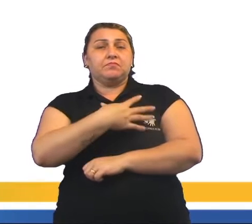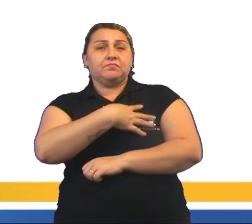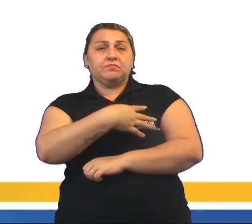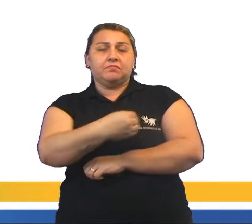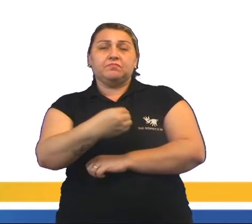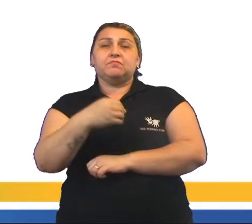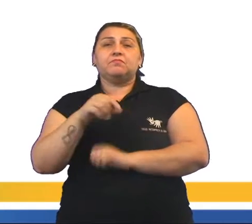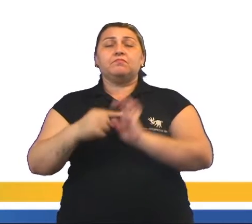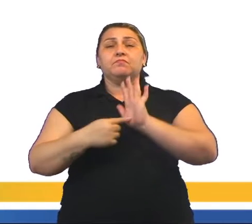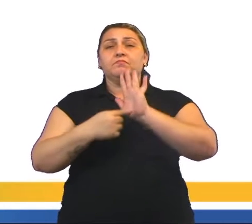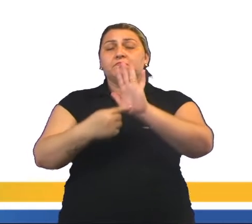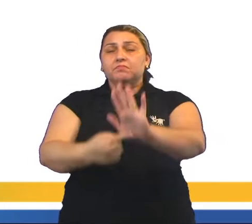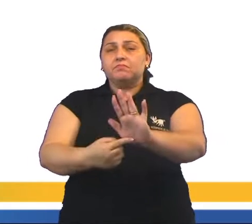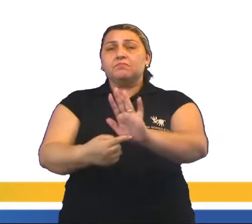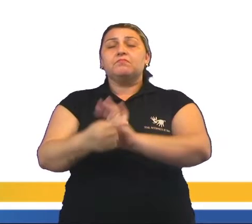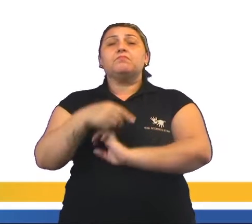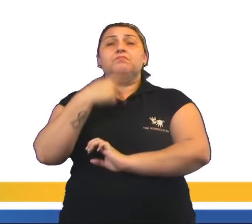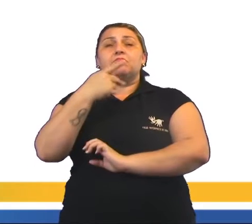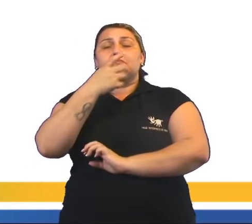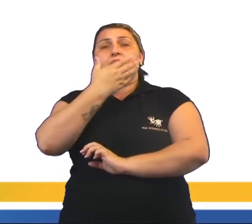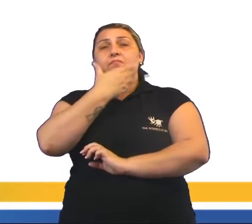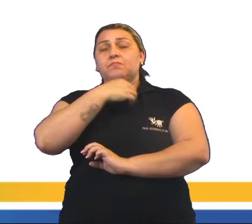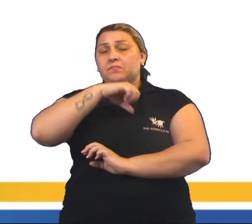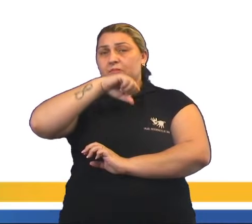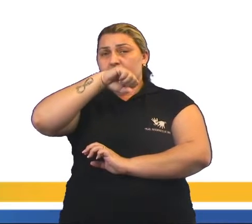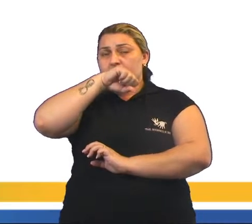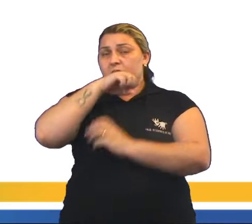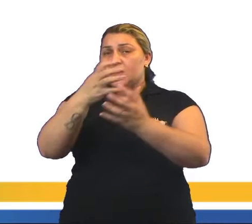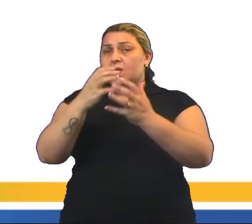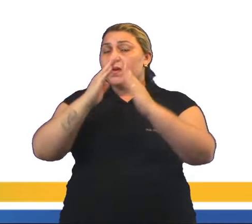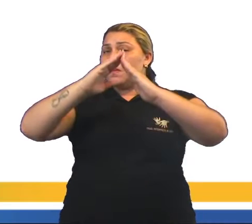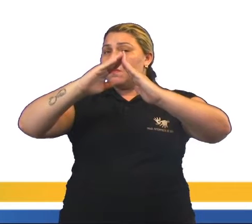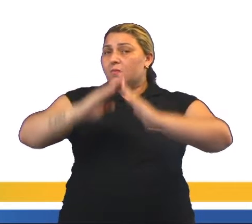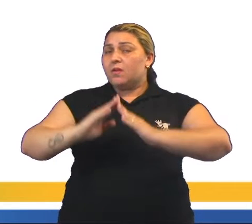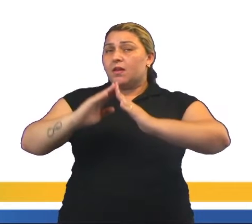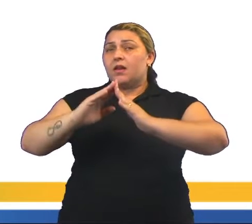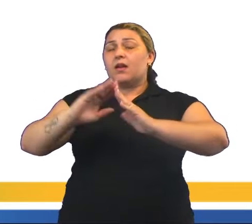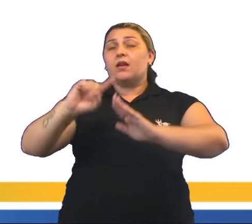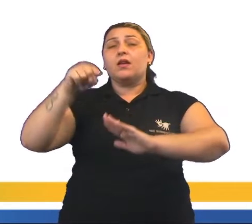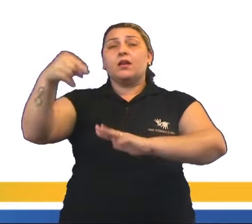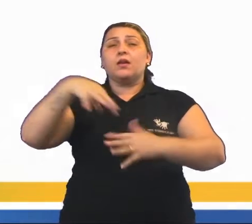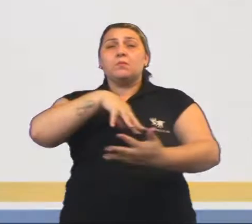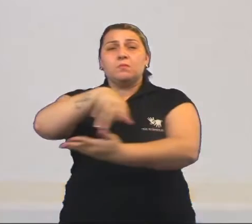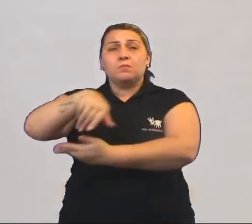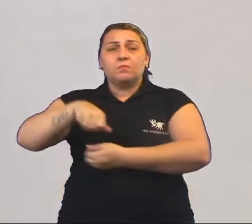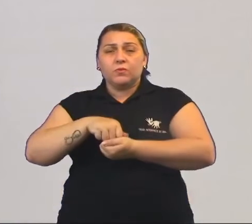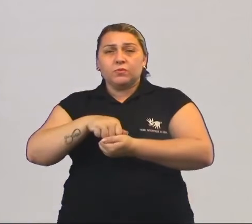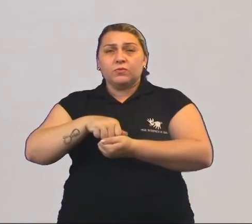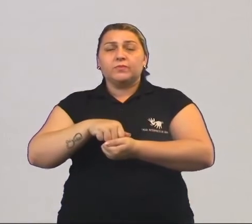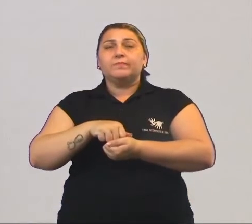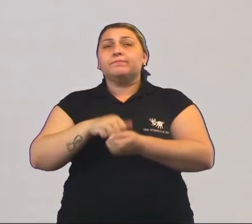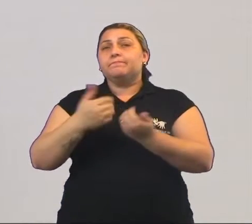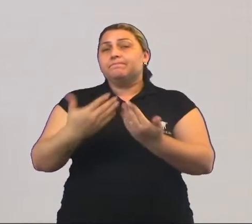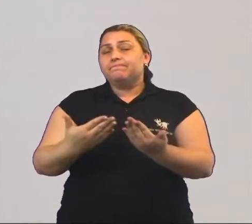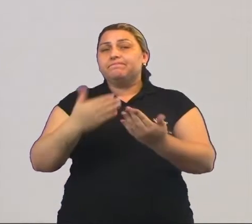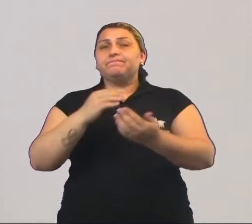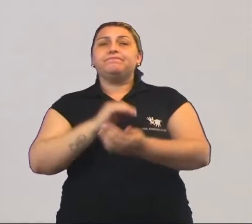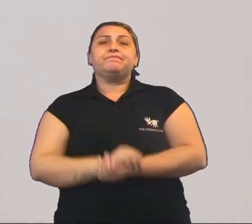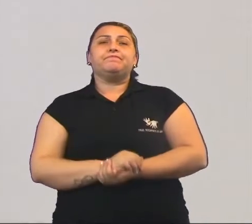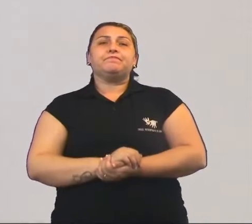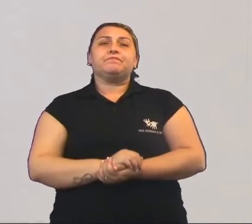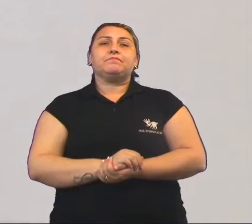aponta para a cidade e diz assim, pai, eu quero morar naquele mundo. Em síntese,